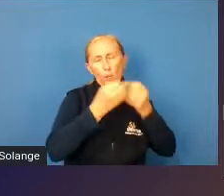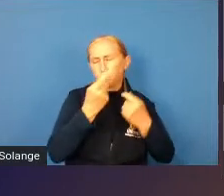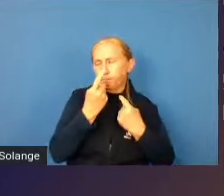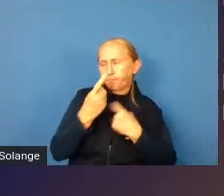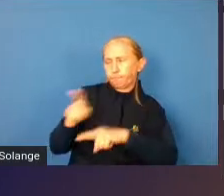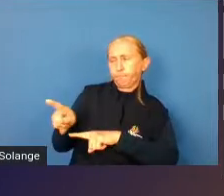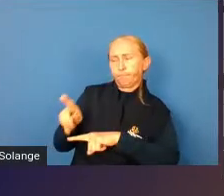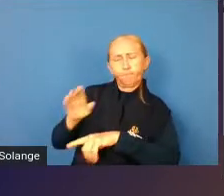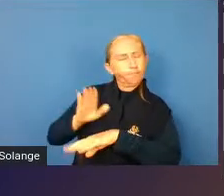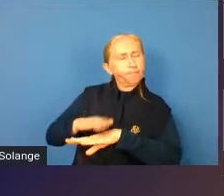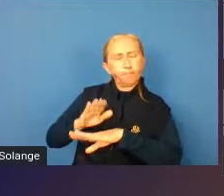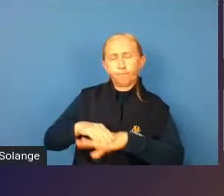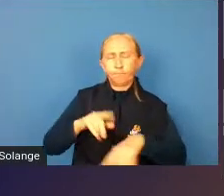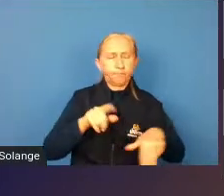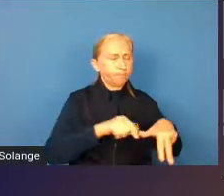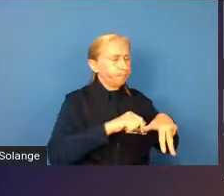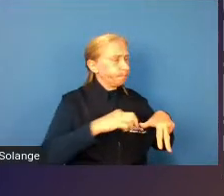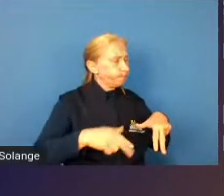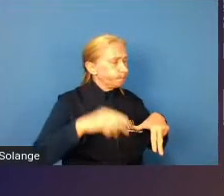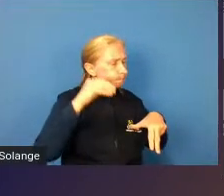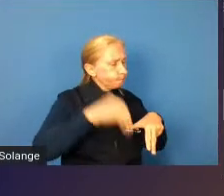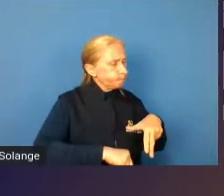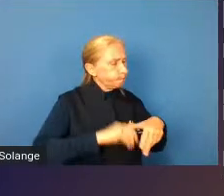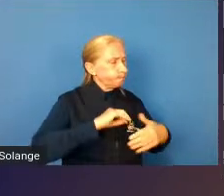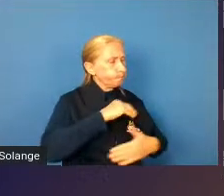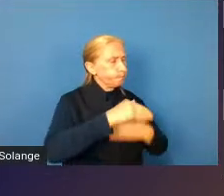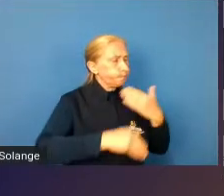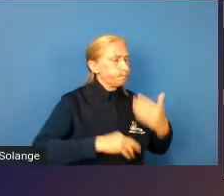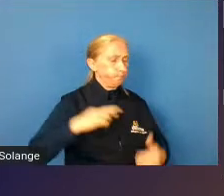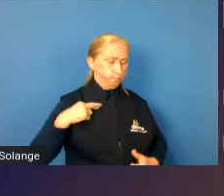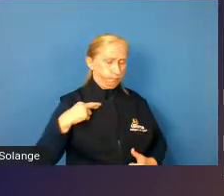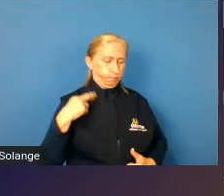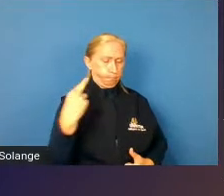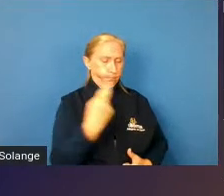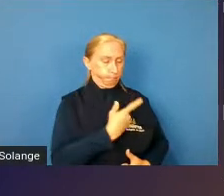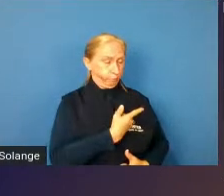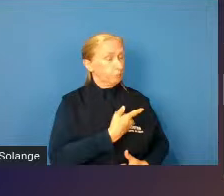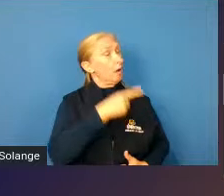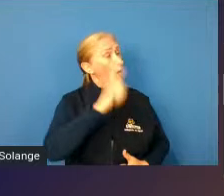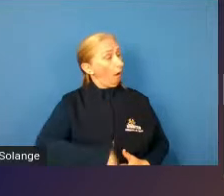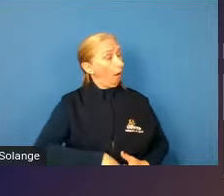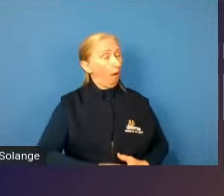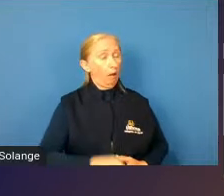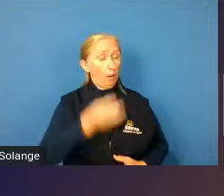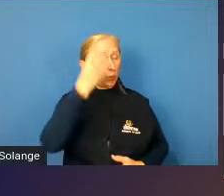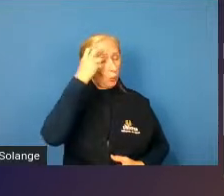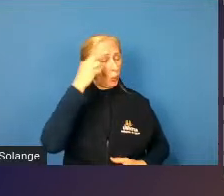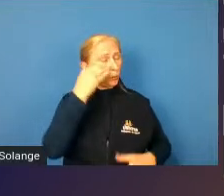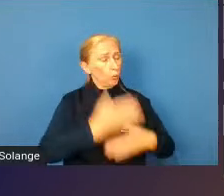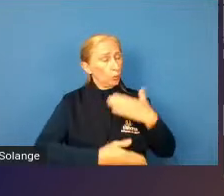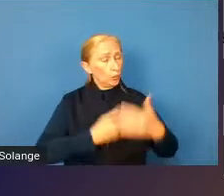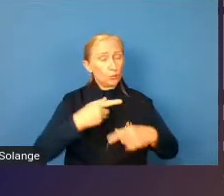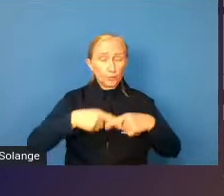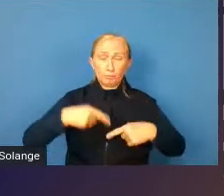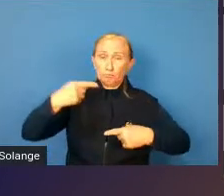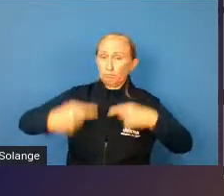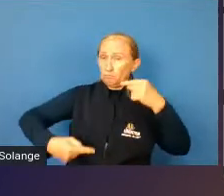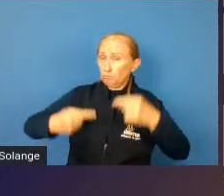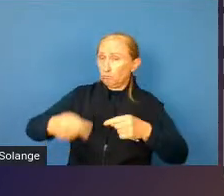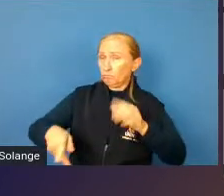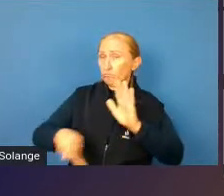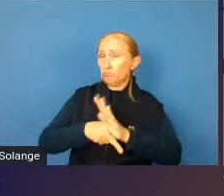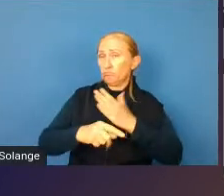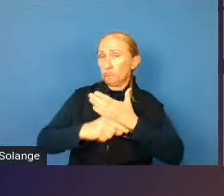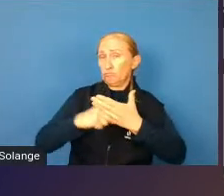a transexualidade dentro do campo universal da cultura, que é essa construção que a gente vem discutindo, que as autoras